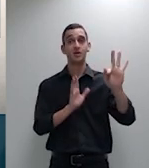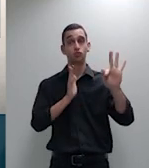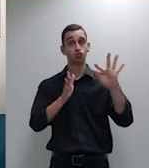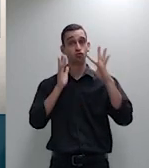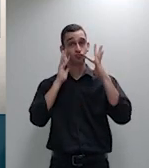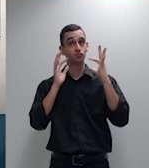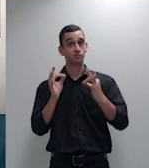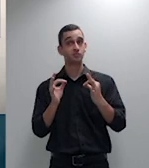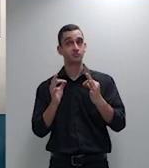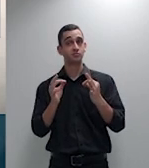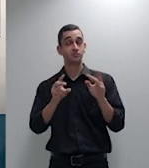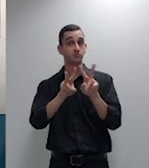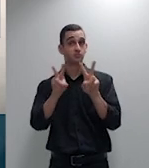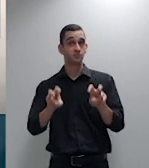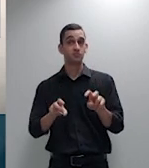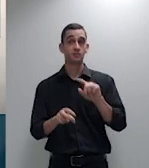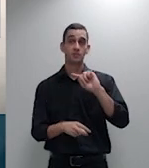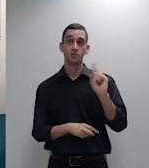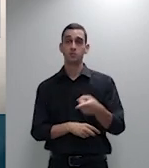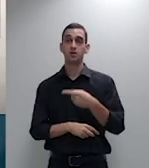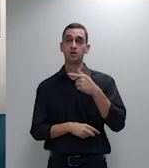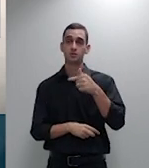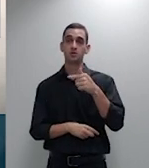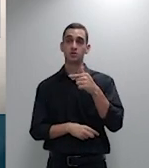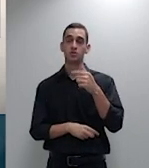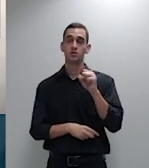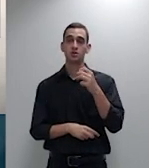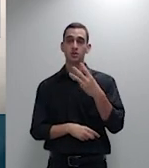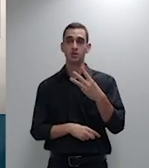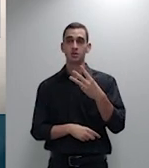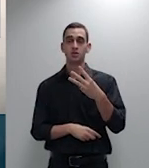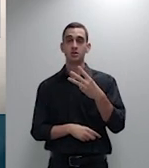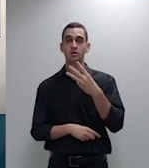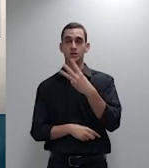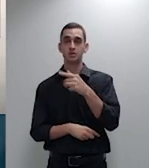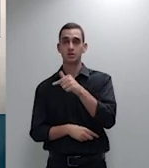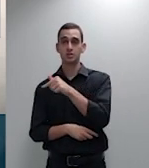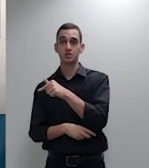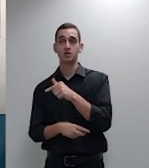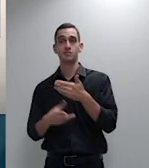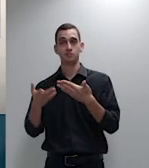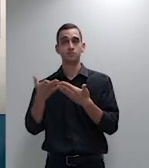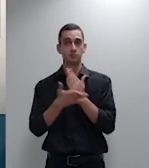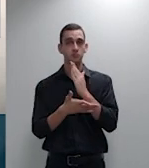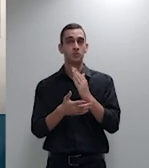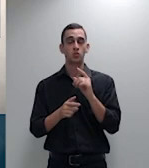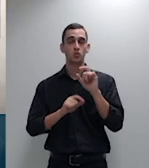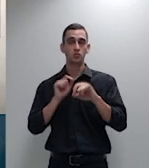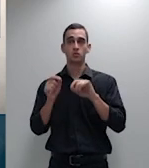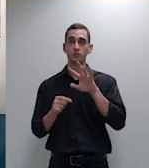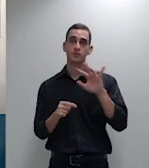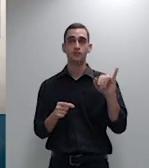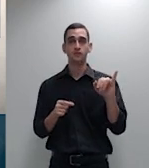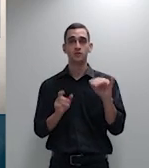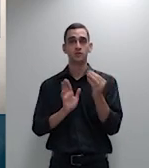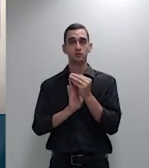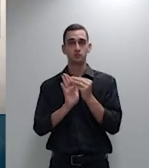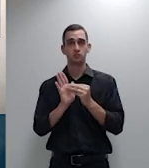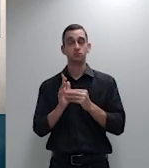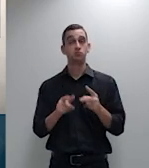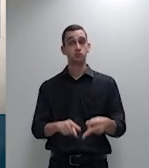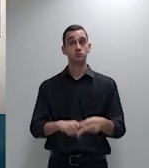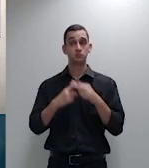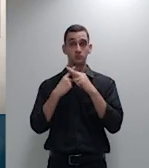.873.377 seja dado provimento de sorte que reformando o acórdão